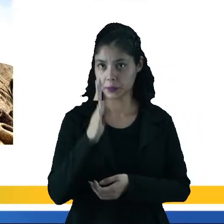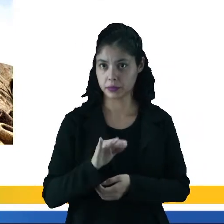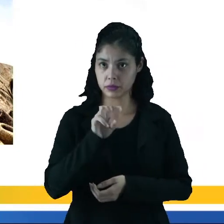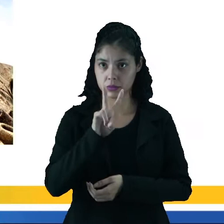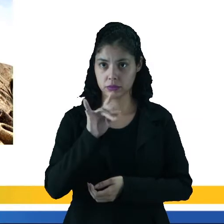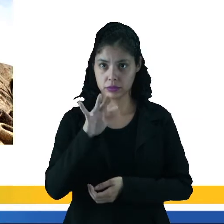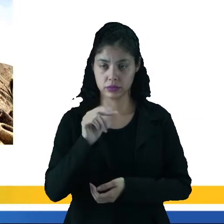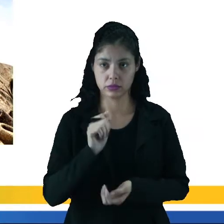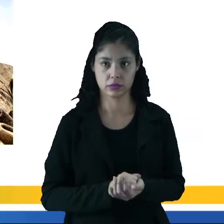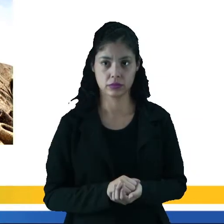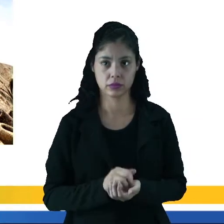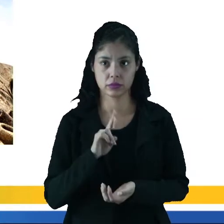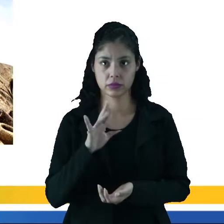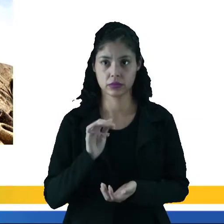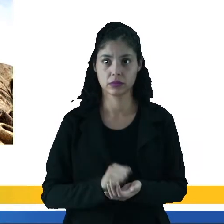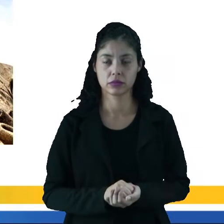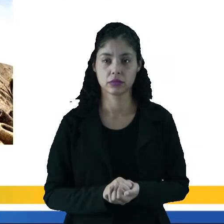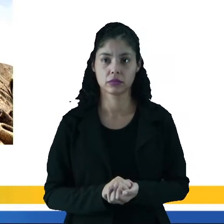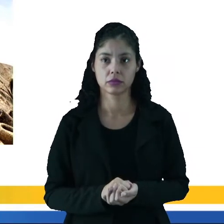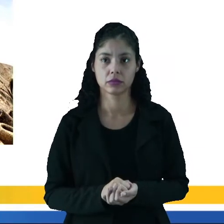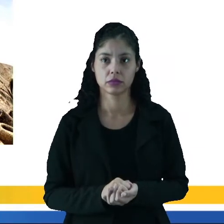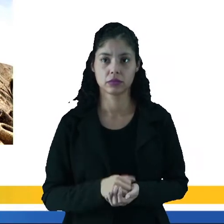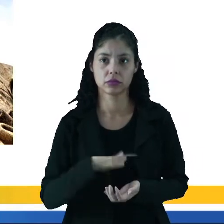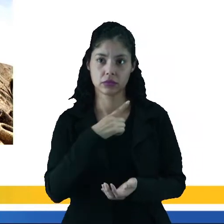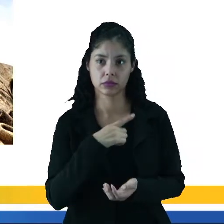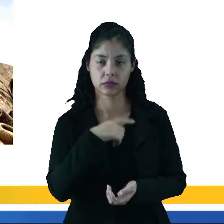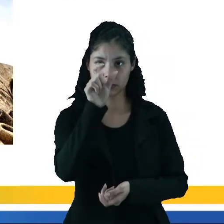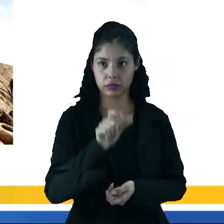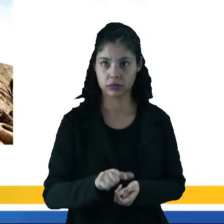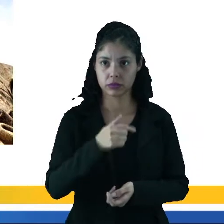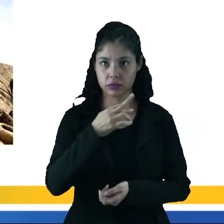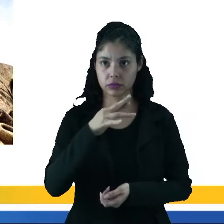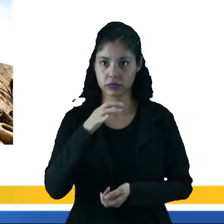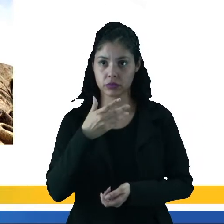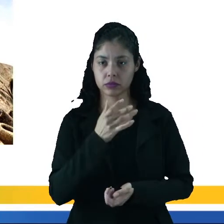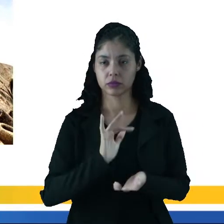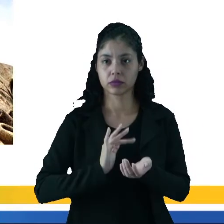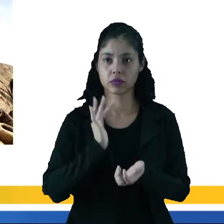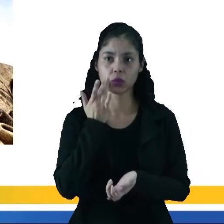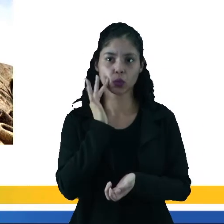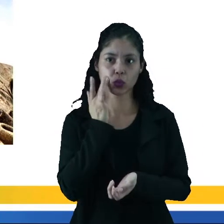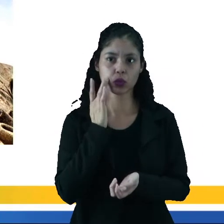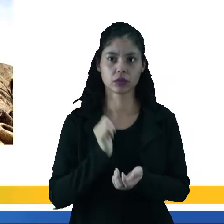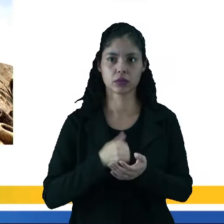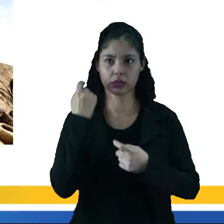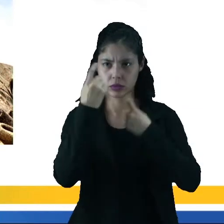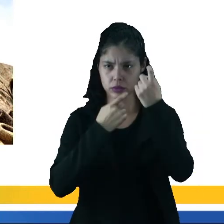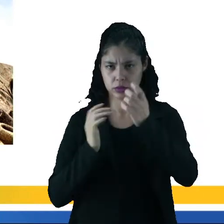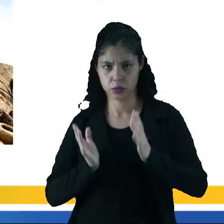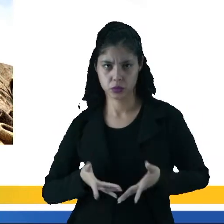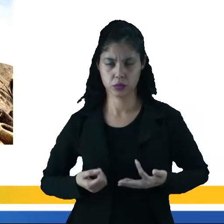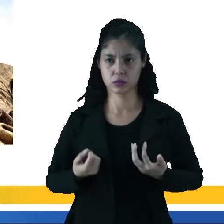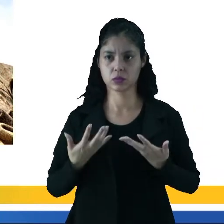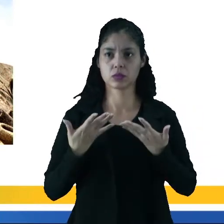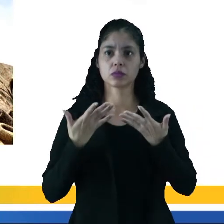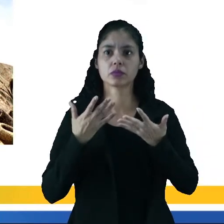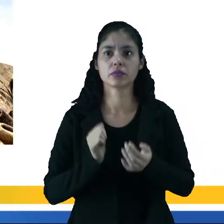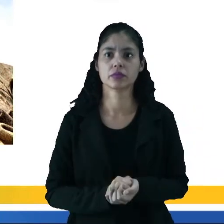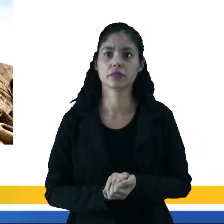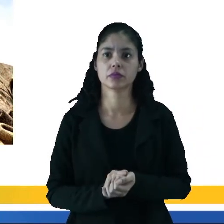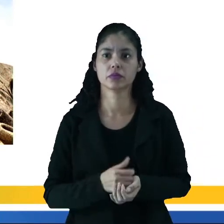corte brasileira e vila rica, adornar as peças com folhas de ouro para expressar luxuosidade,